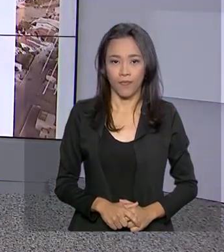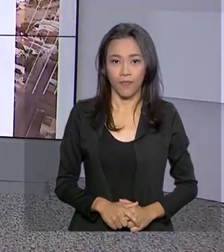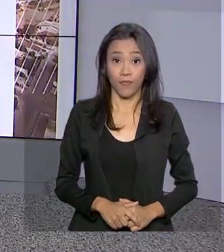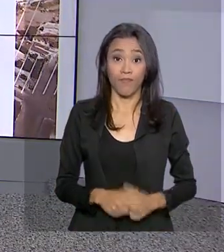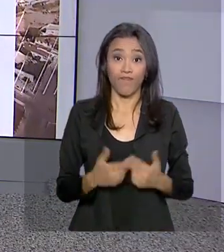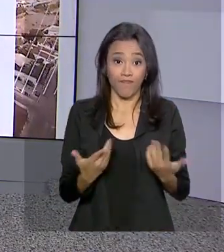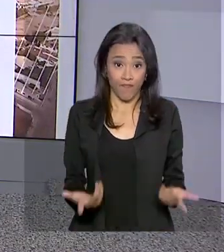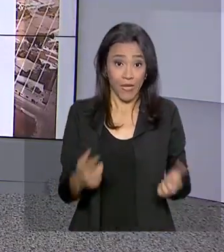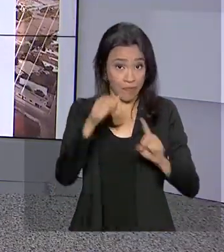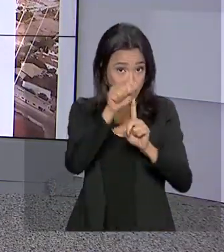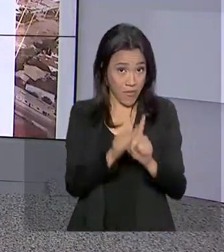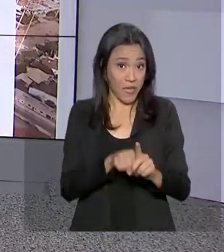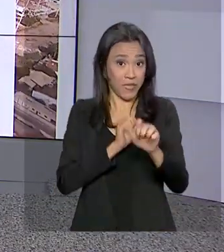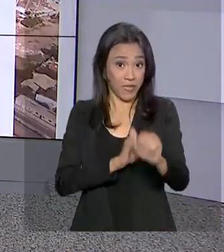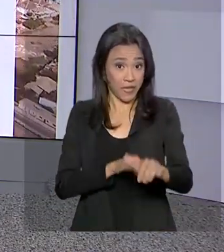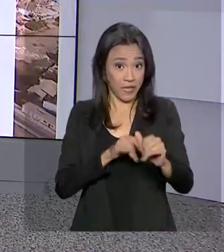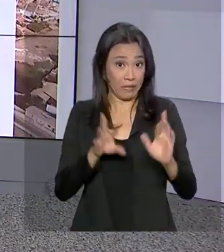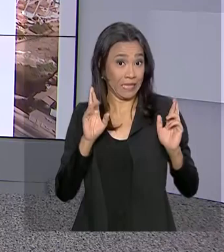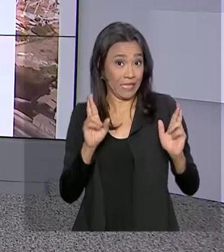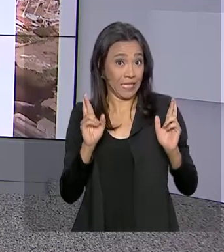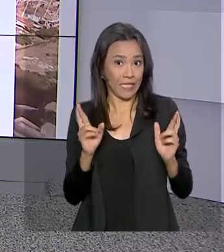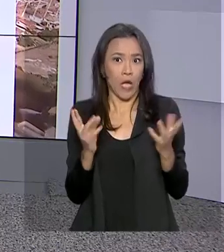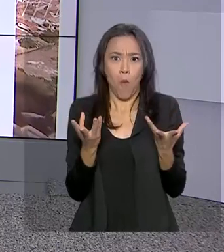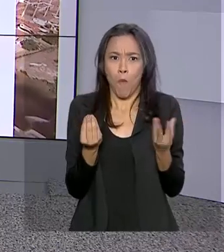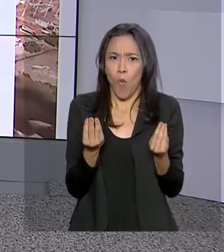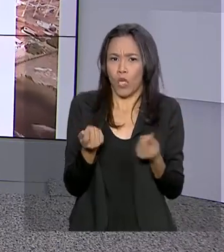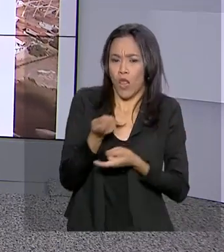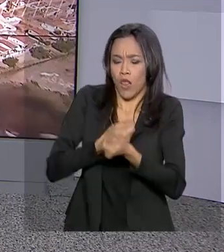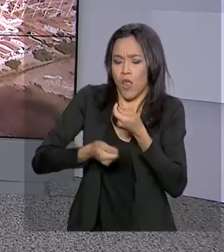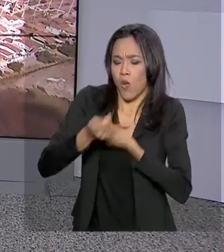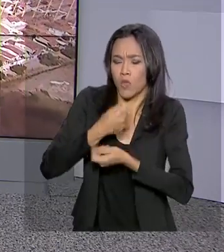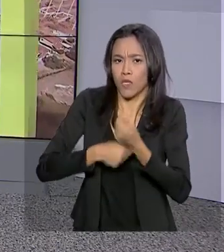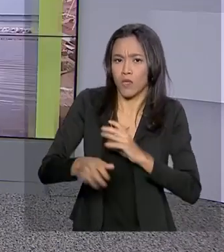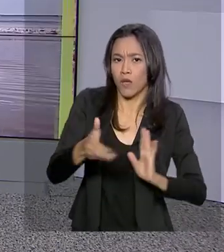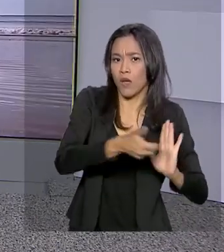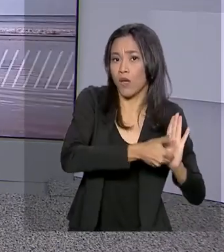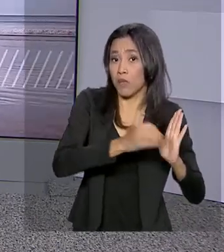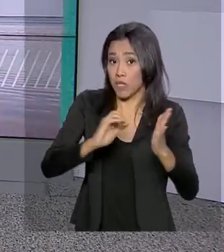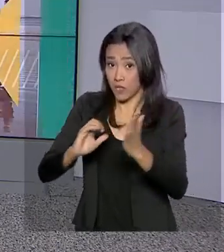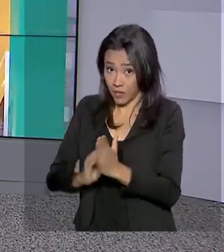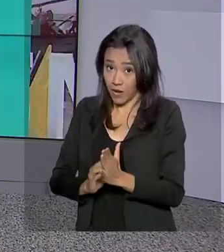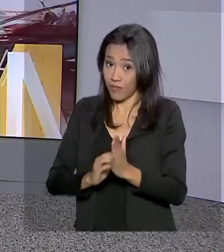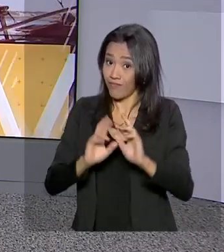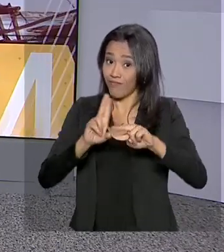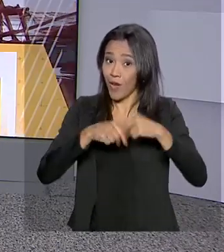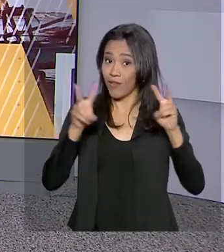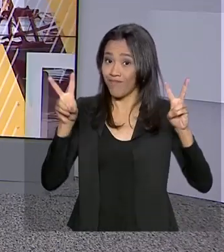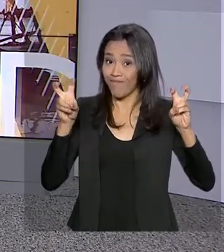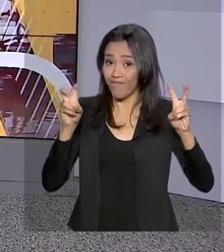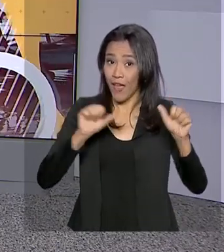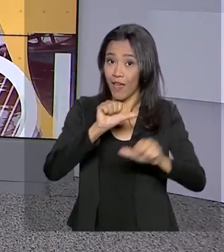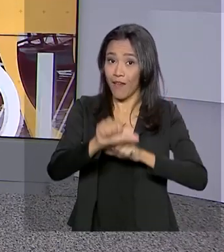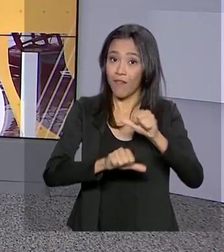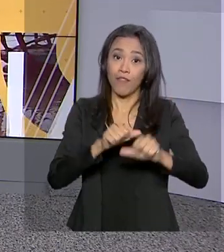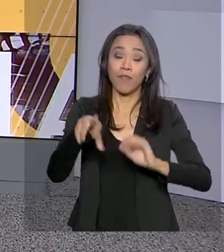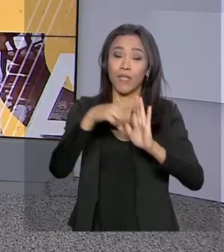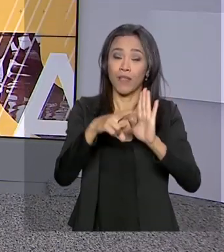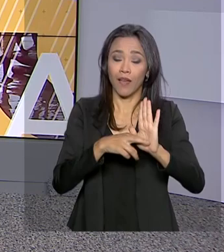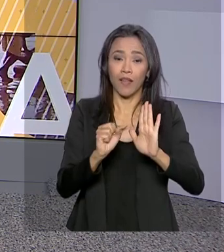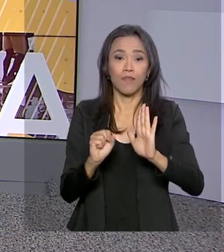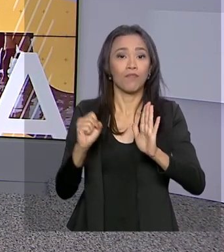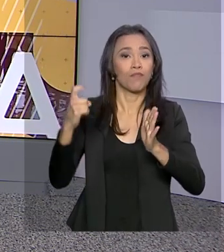E neste mês de setembro, a expectativa é de muita negociação na Câmara e no Senado em torno da reforma tributária e da nova